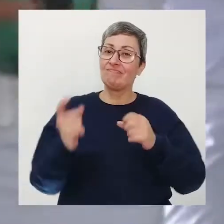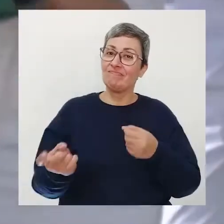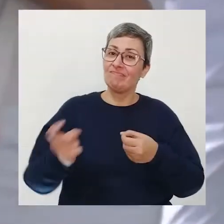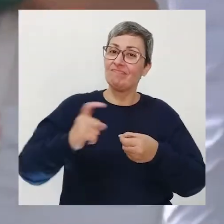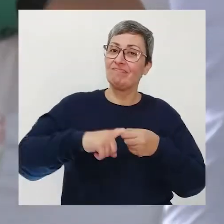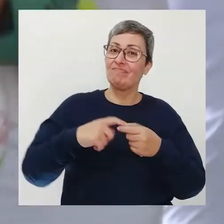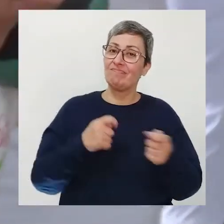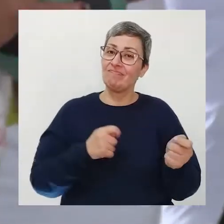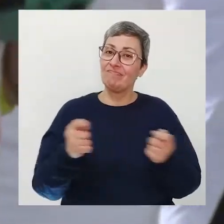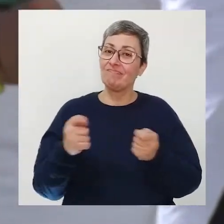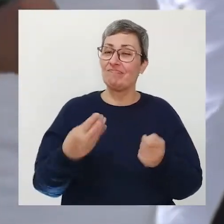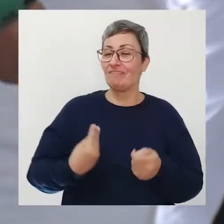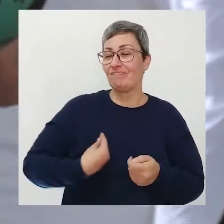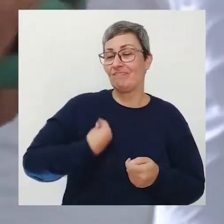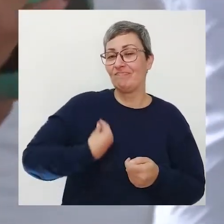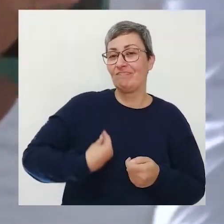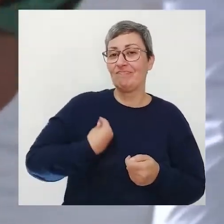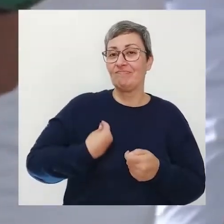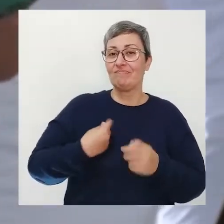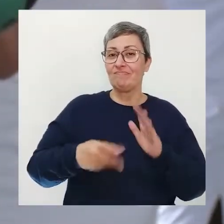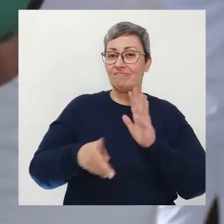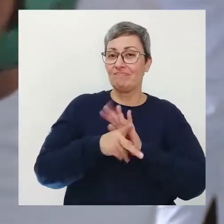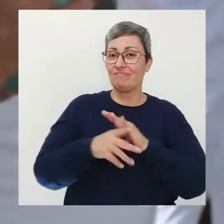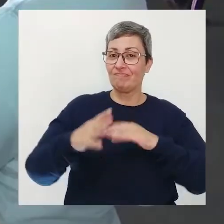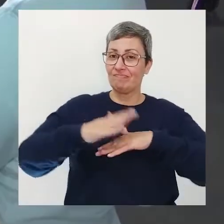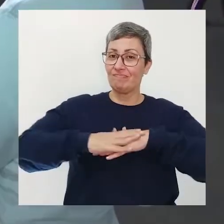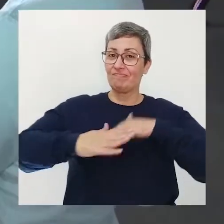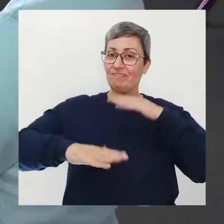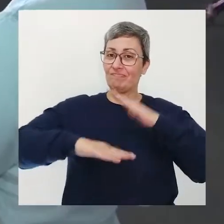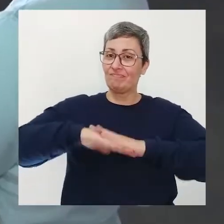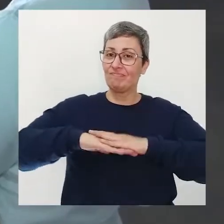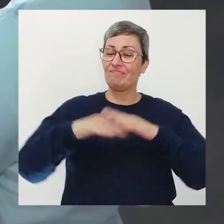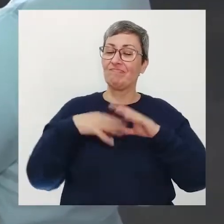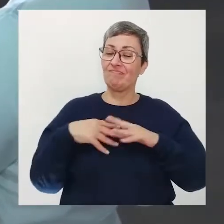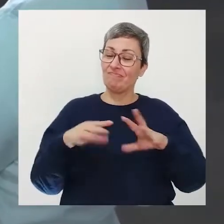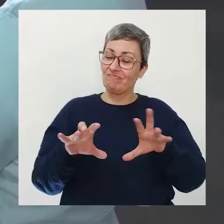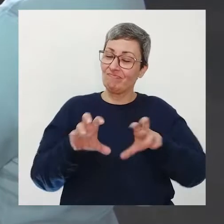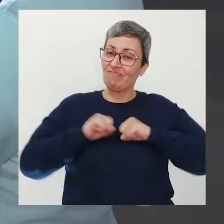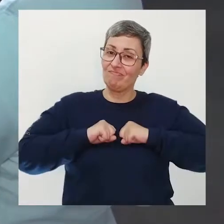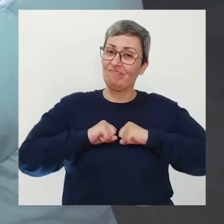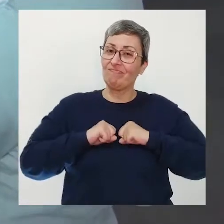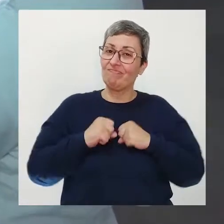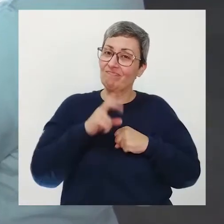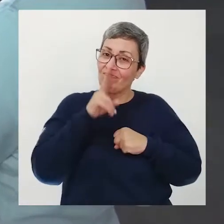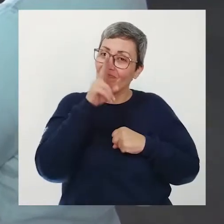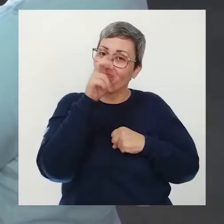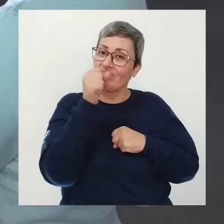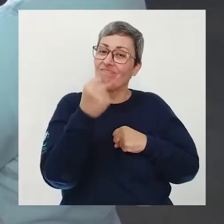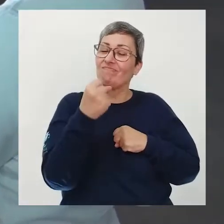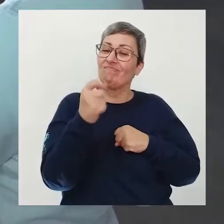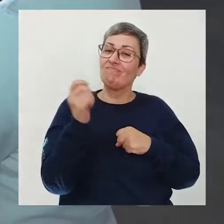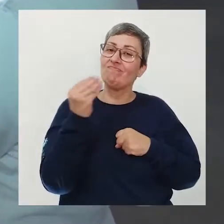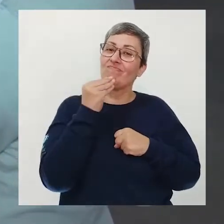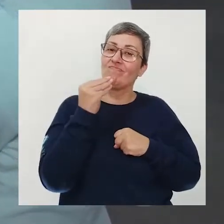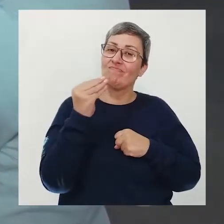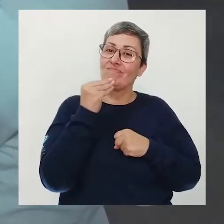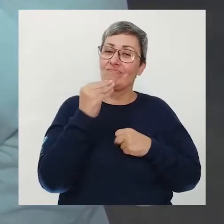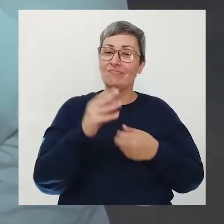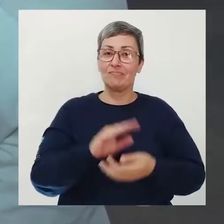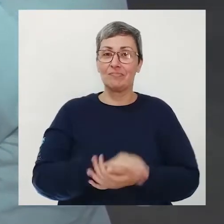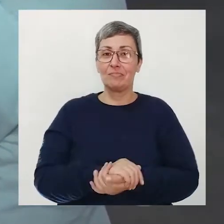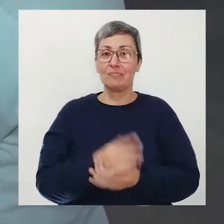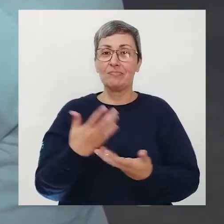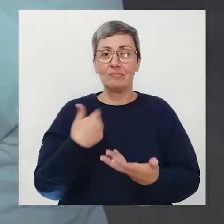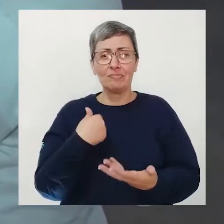com todas as forças essa oportunidade eu tinha assim dores no braço dores nas pernas sempre vivia com